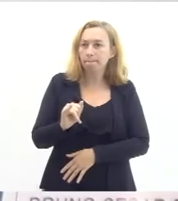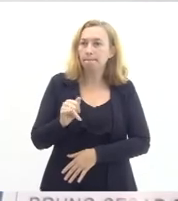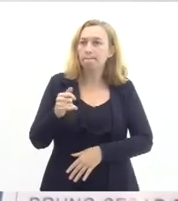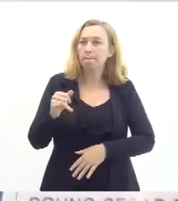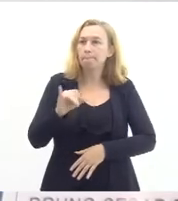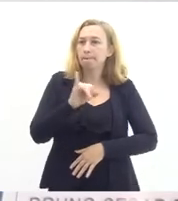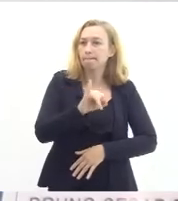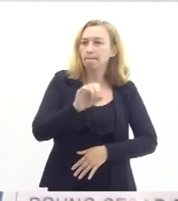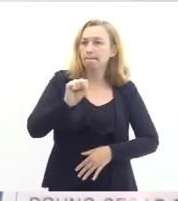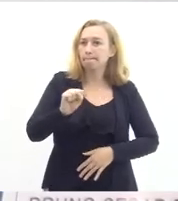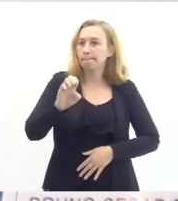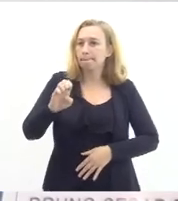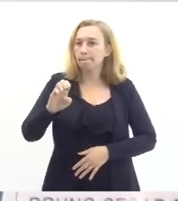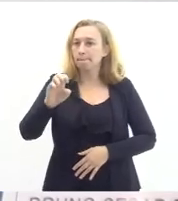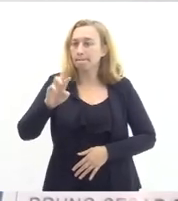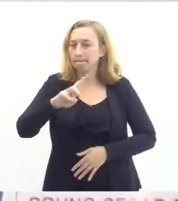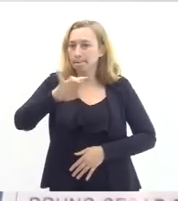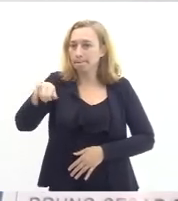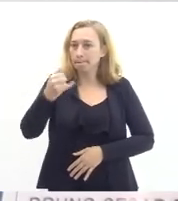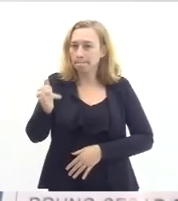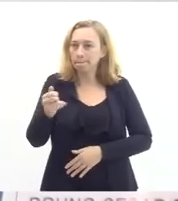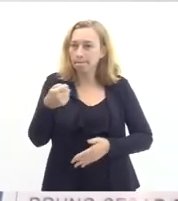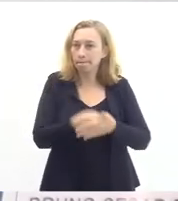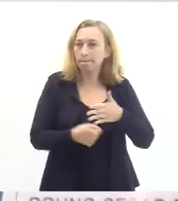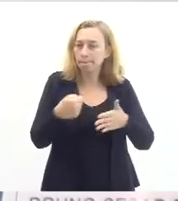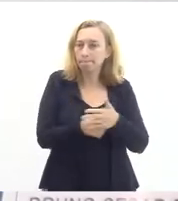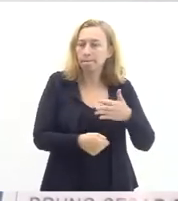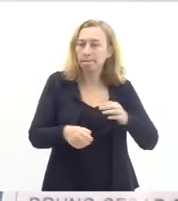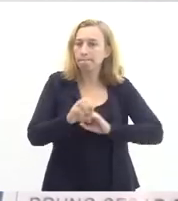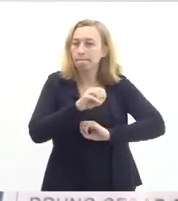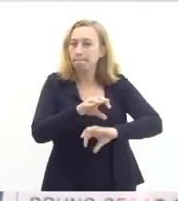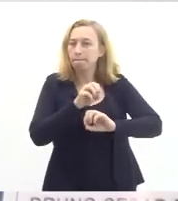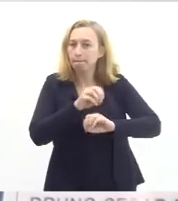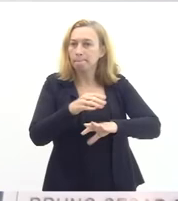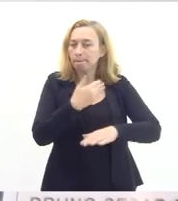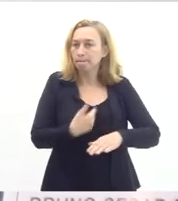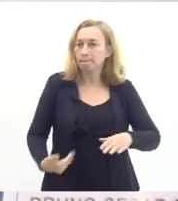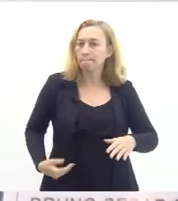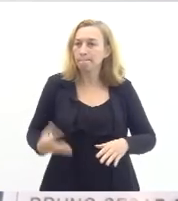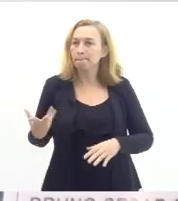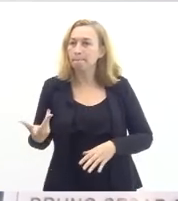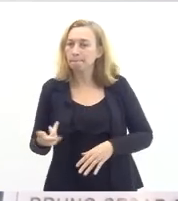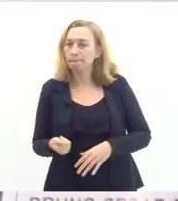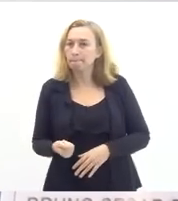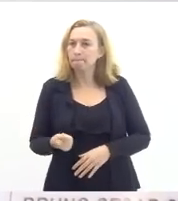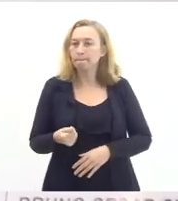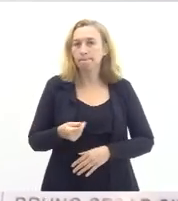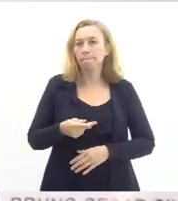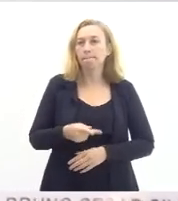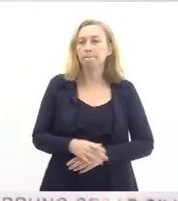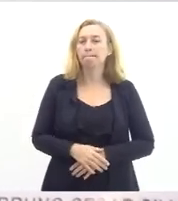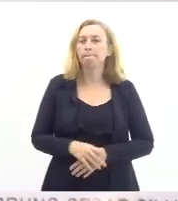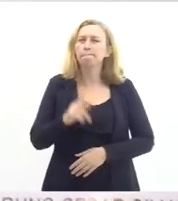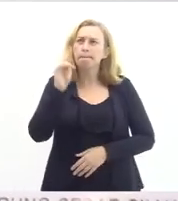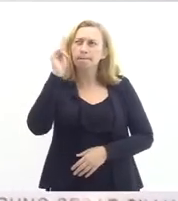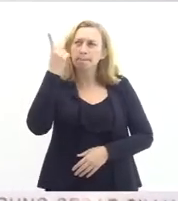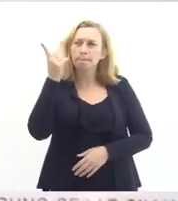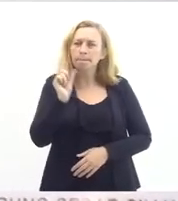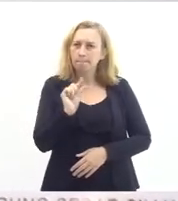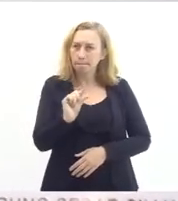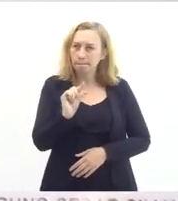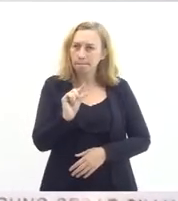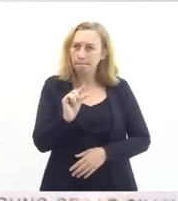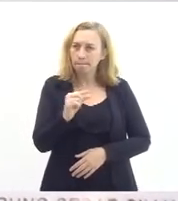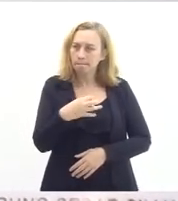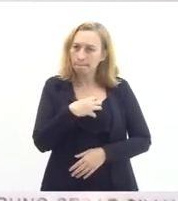educação pública de qualidade eu vou começar a minha fala com uma pequena história porque assim eu me